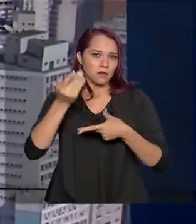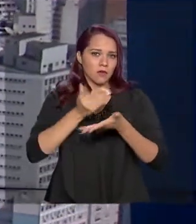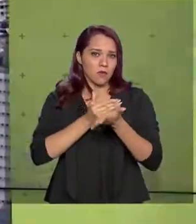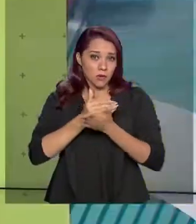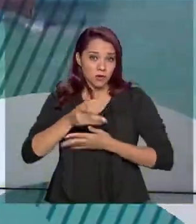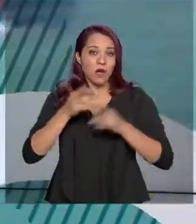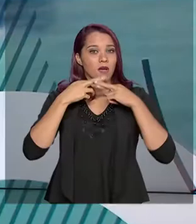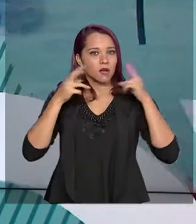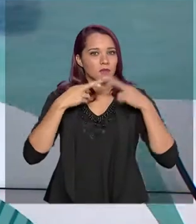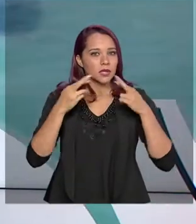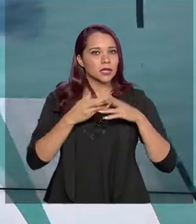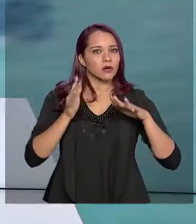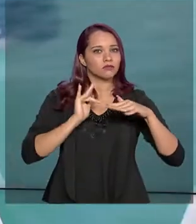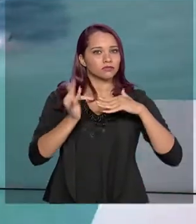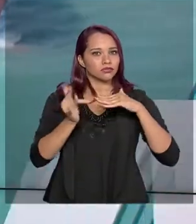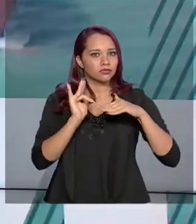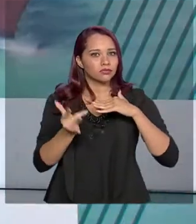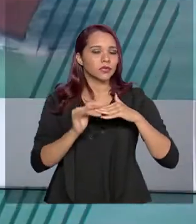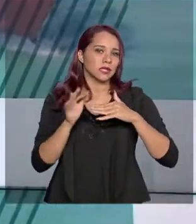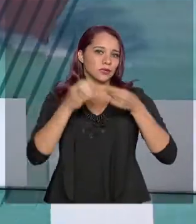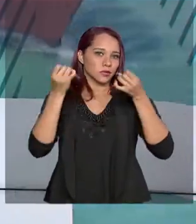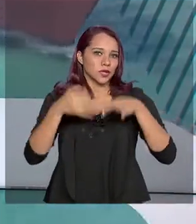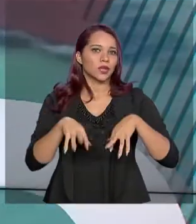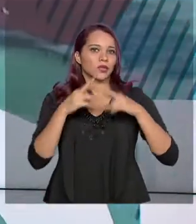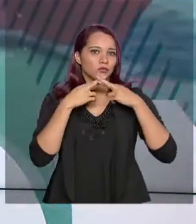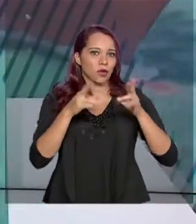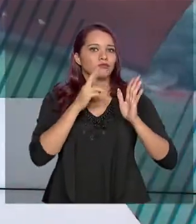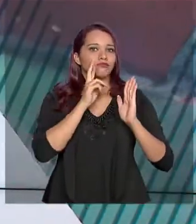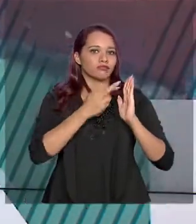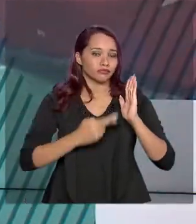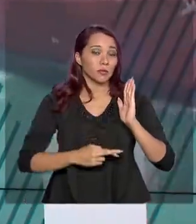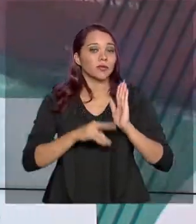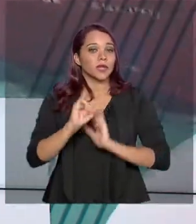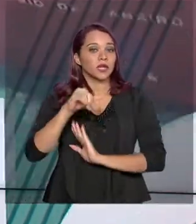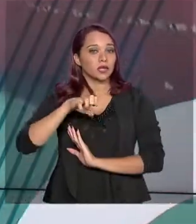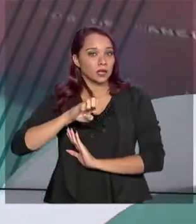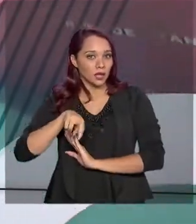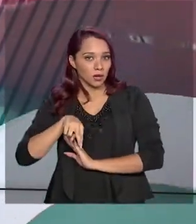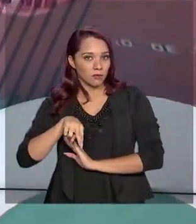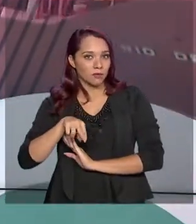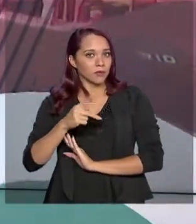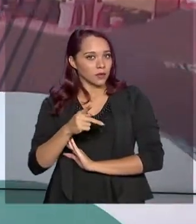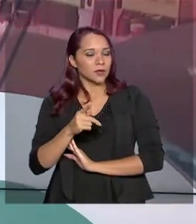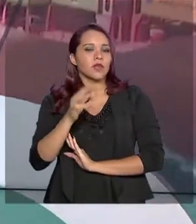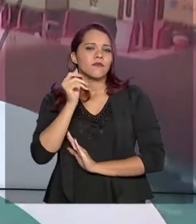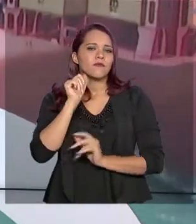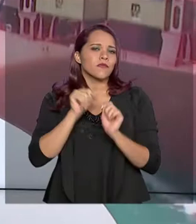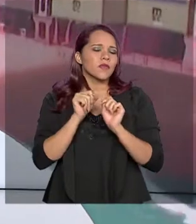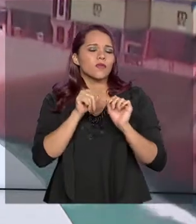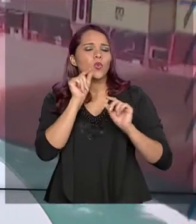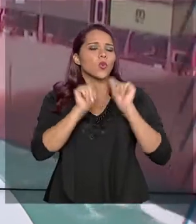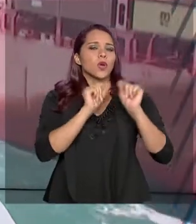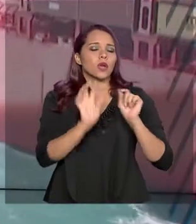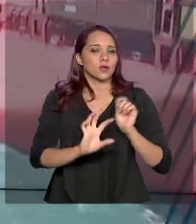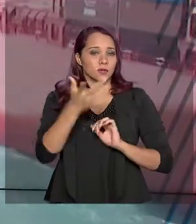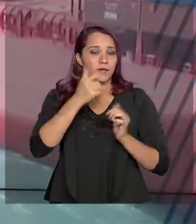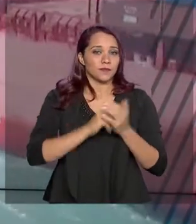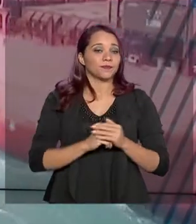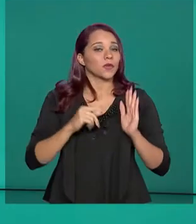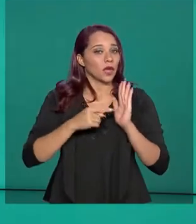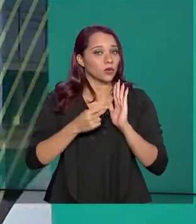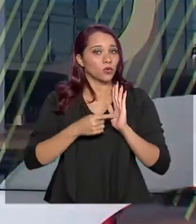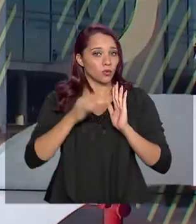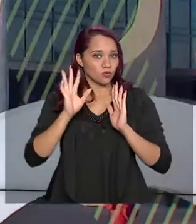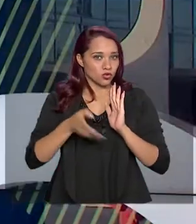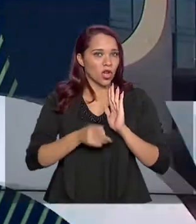reclamações nas redes sociais sobre o resultado, o Inep adotou medidas para verificar o que estava acontecendo. As notas já foram